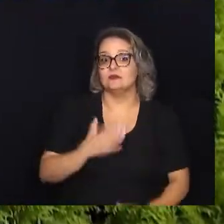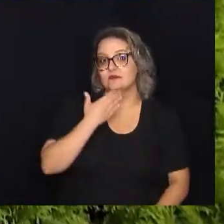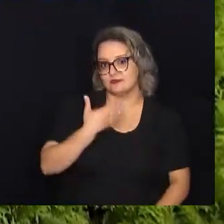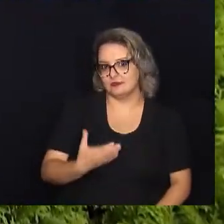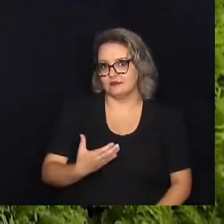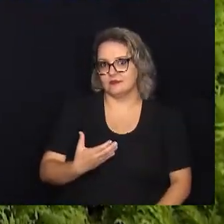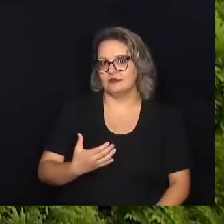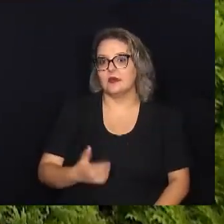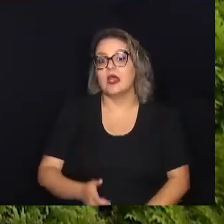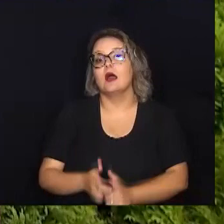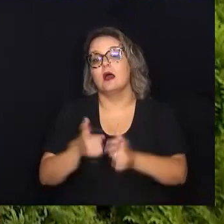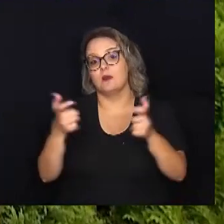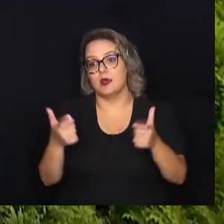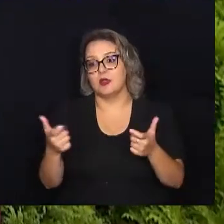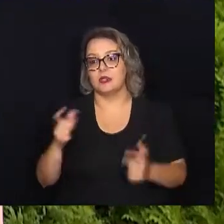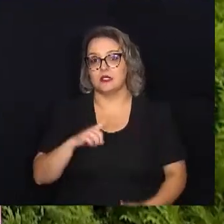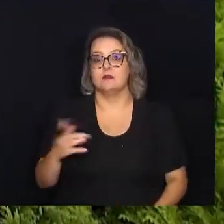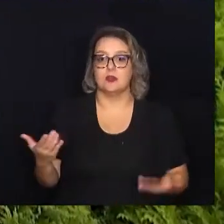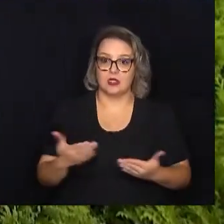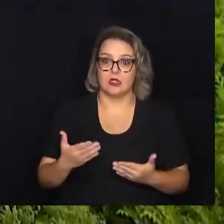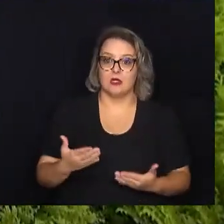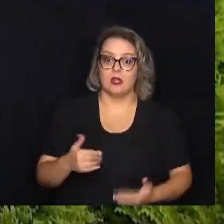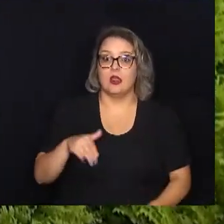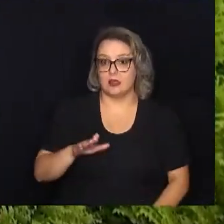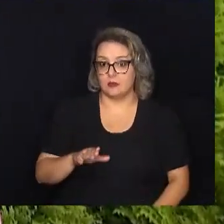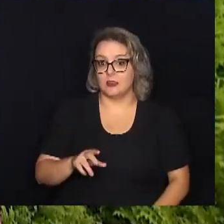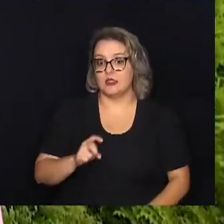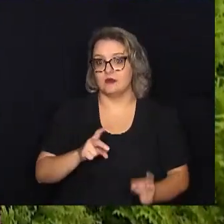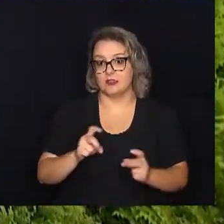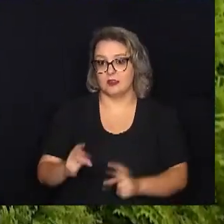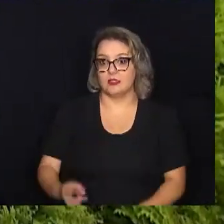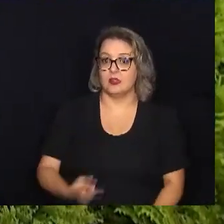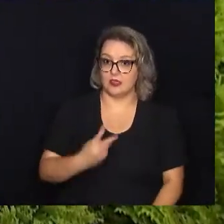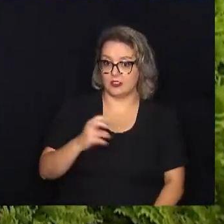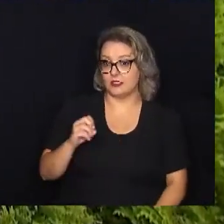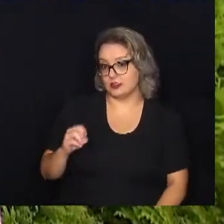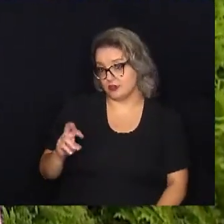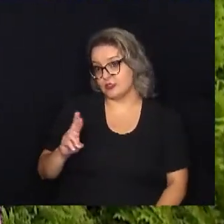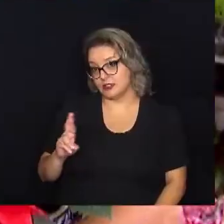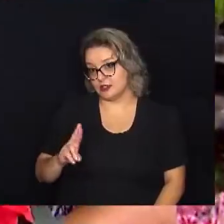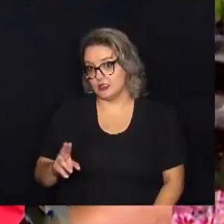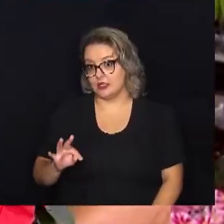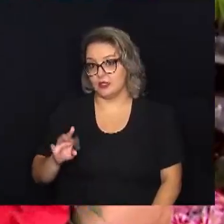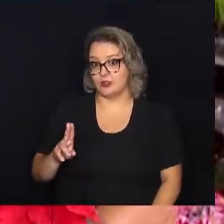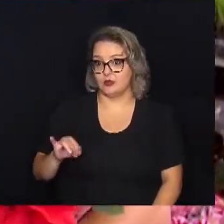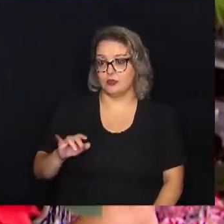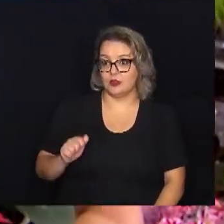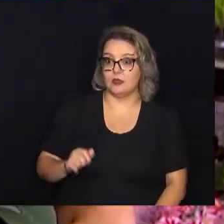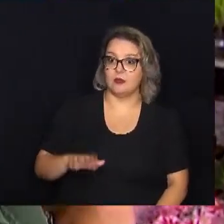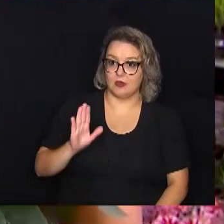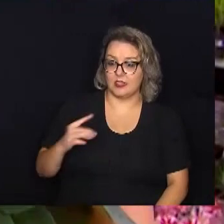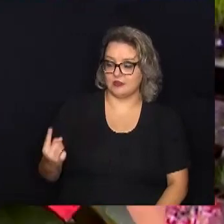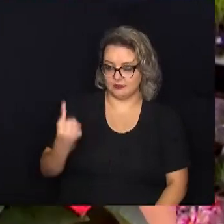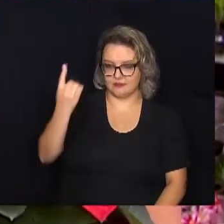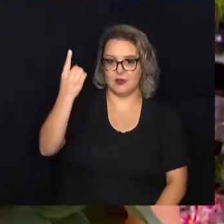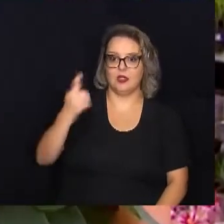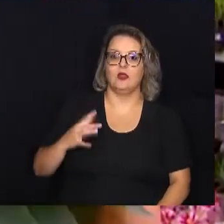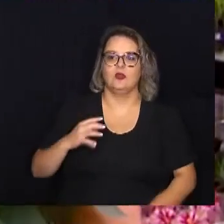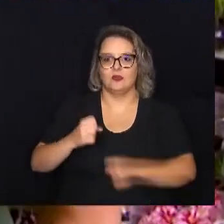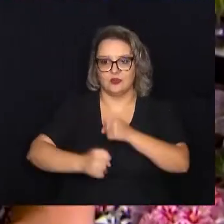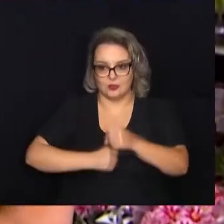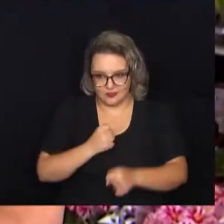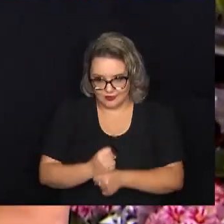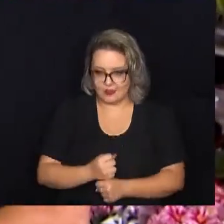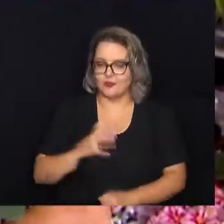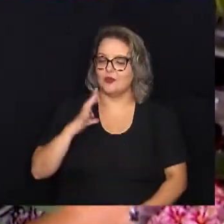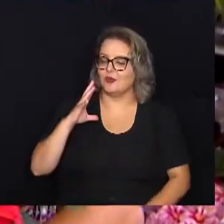a maior que a gente tem para agora. Por enquanto, as que estão mais saindo é a do valor de R$ 200, que é a tuia mais alta. Todo ano, esse casal vem para o mercado de